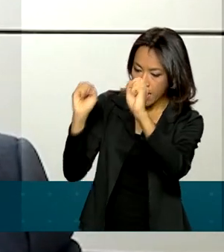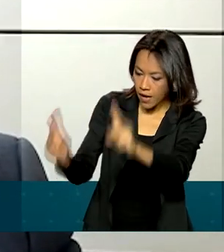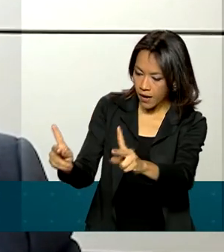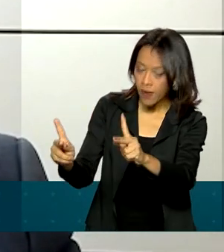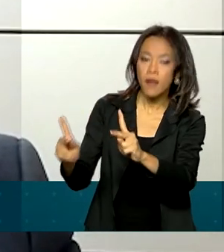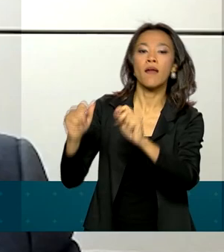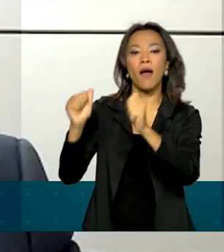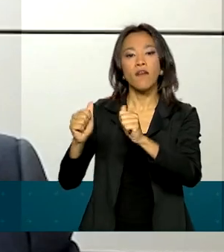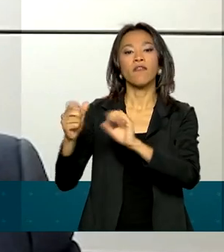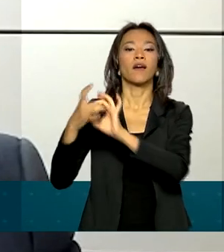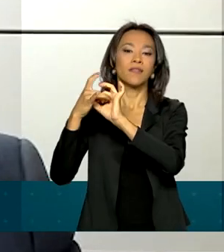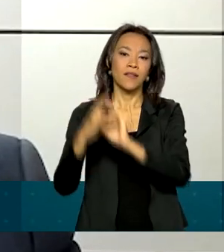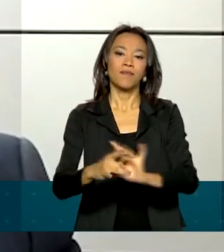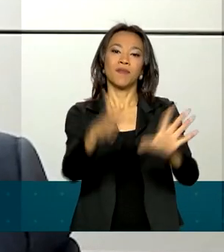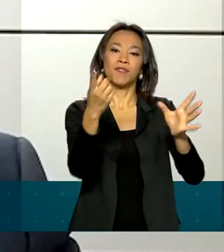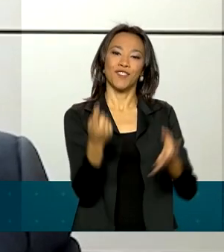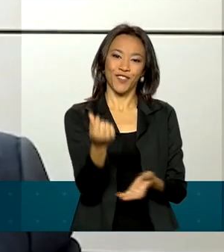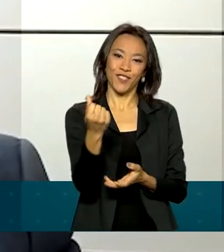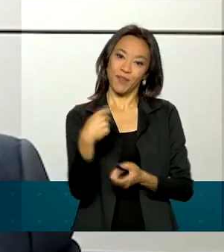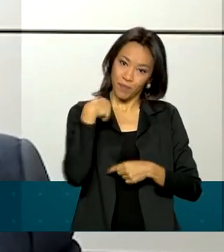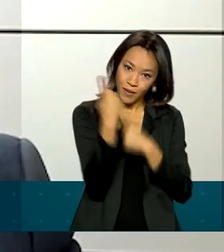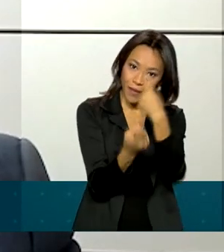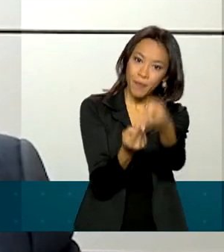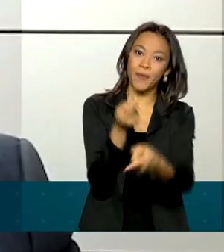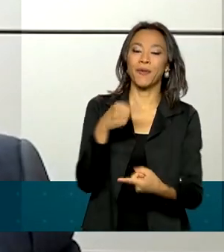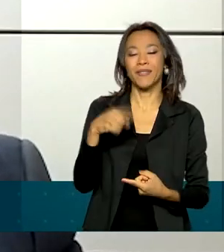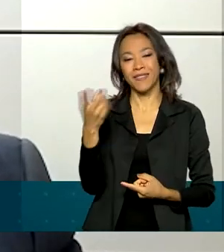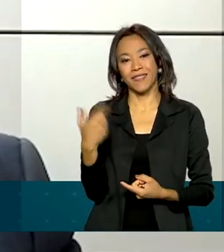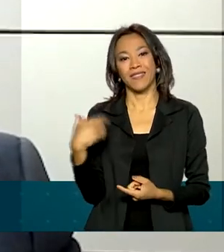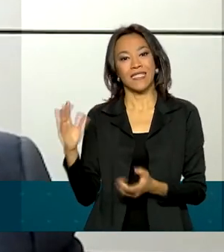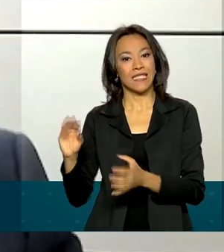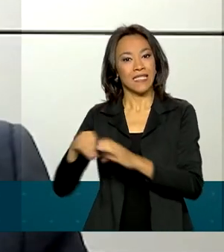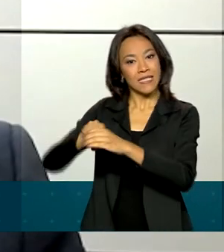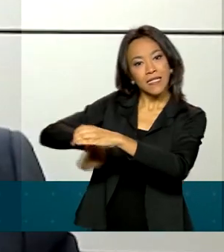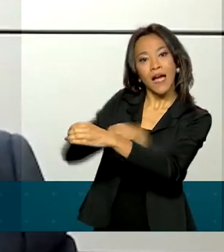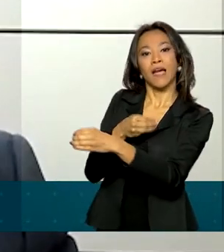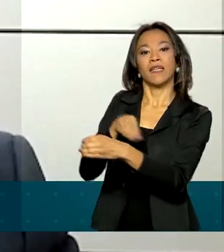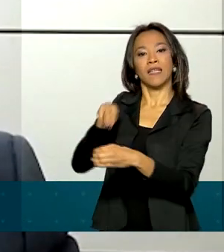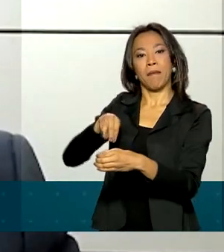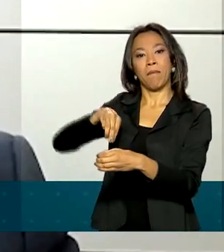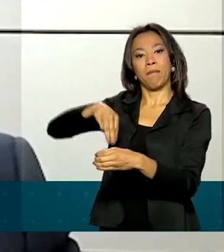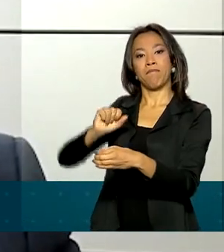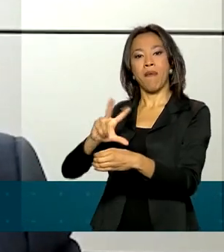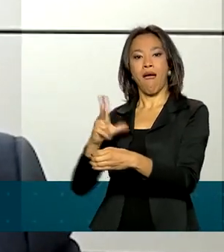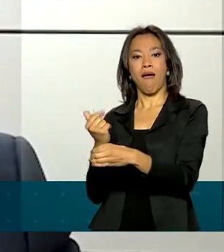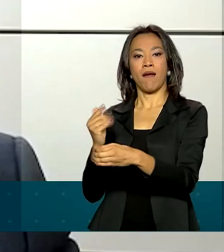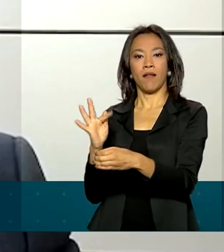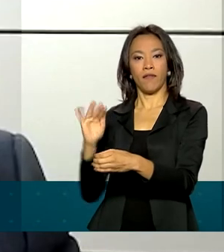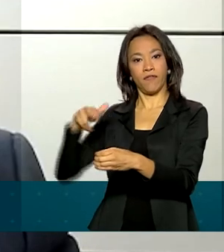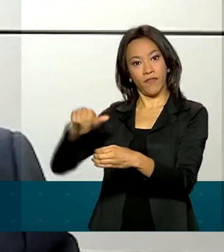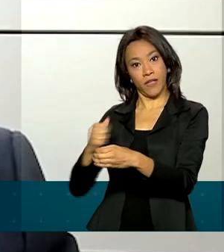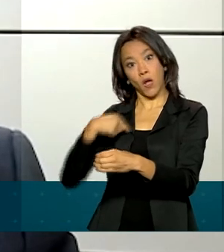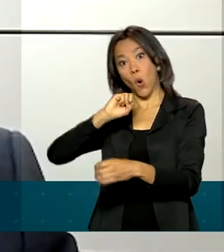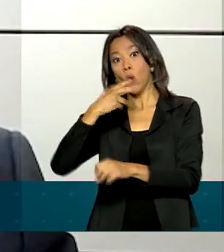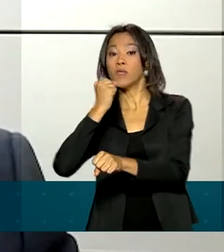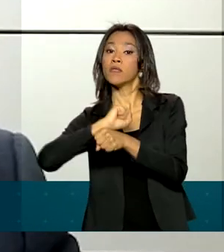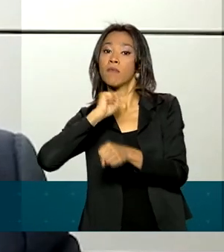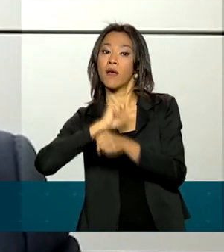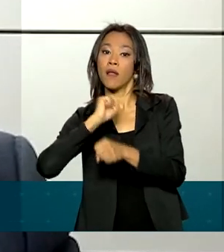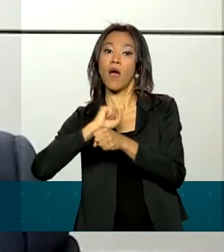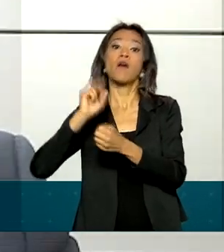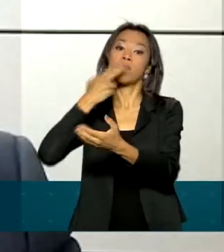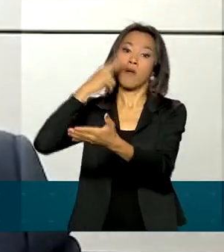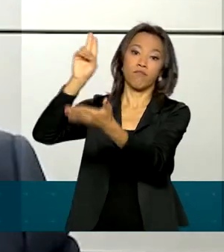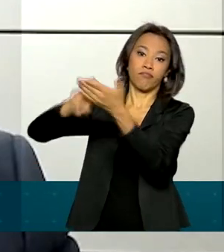automaticamente liberada e o contribuinte sai do processo de malha. Ou ele pode, se preferir, esperar que a Receita Federal encaminhará uma